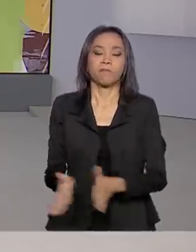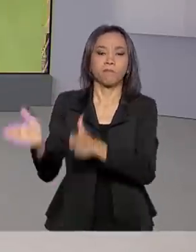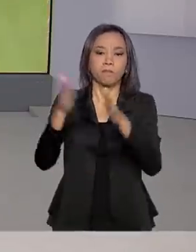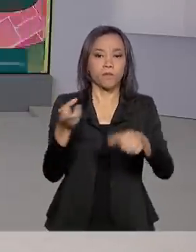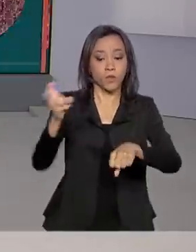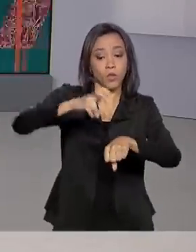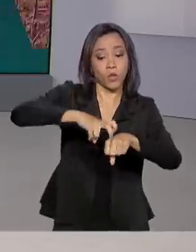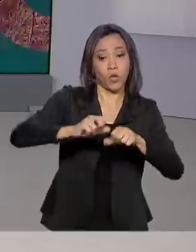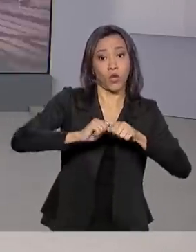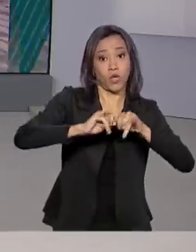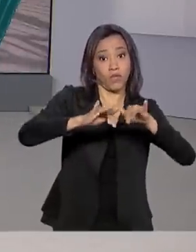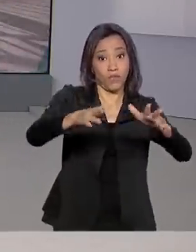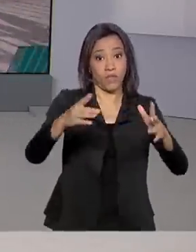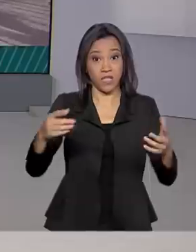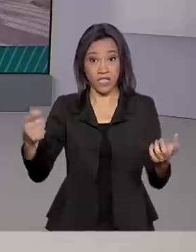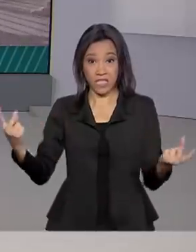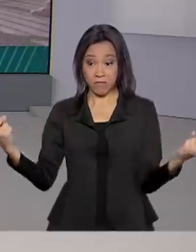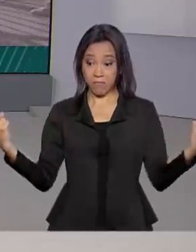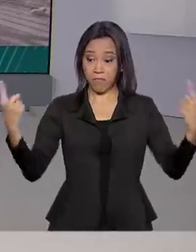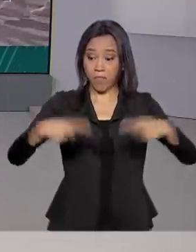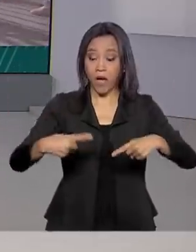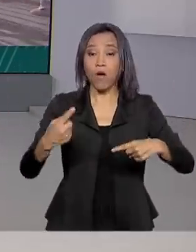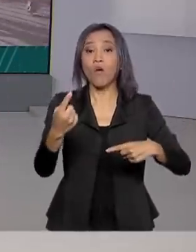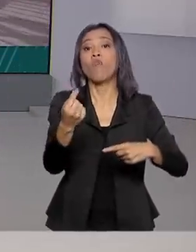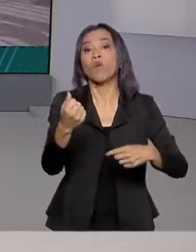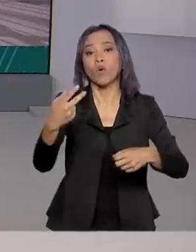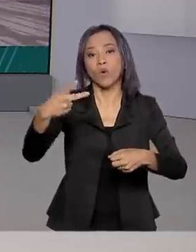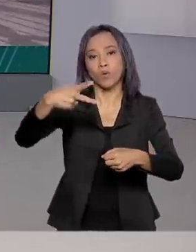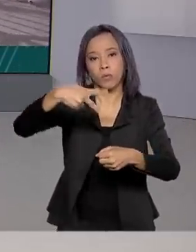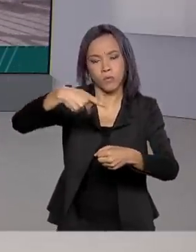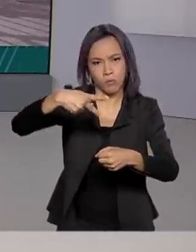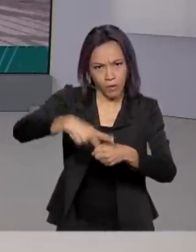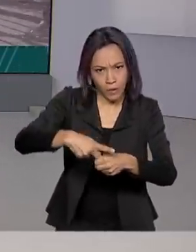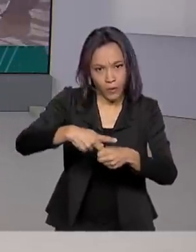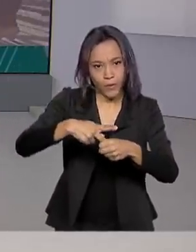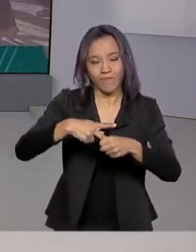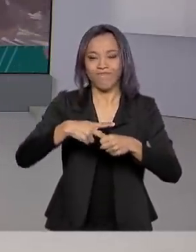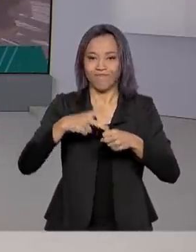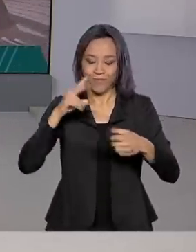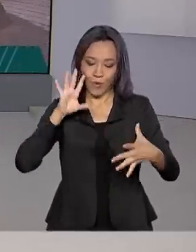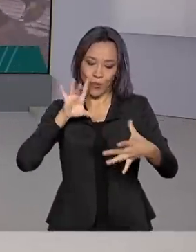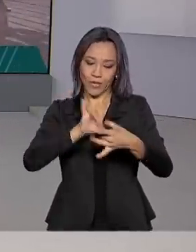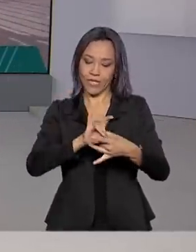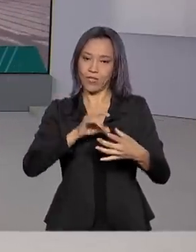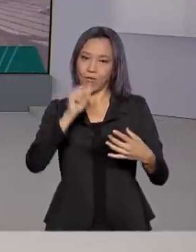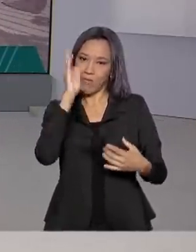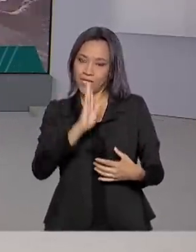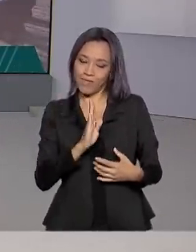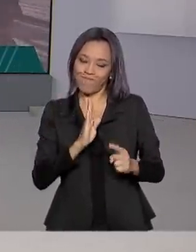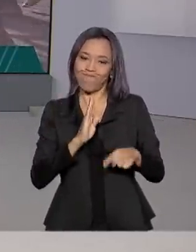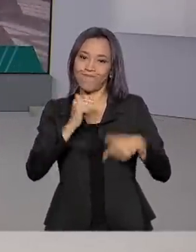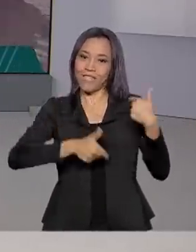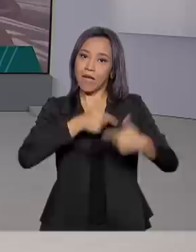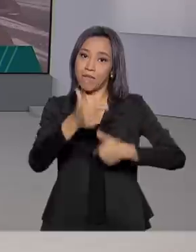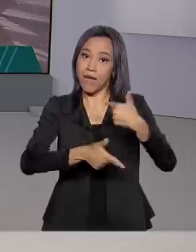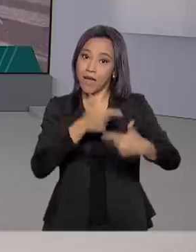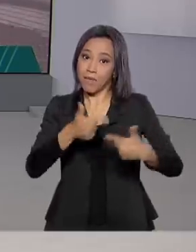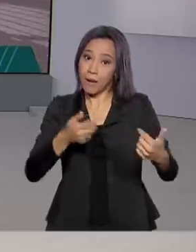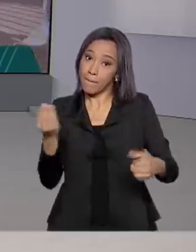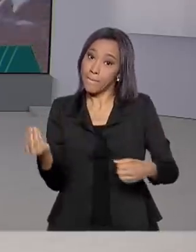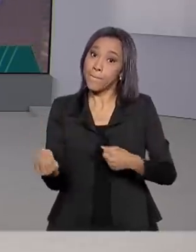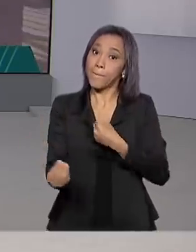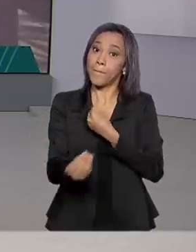Coronavírus e disputa pelo preço do petróleo. Diante desse cenário, o Brasil trabalha para blindar a economia e reduzir os